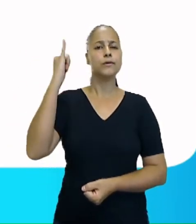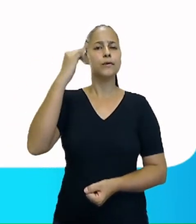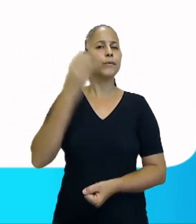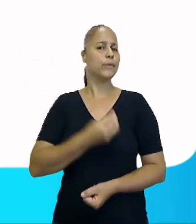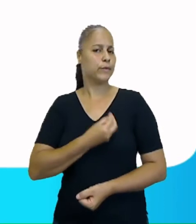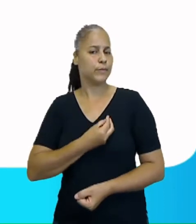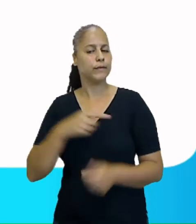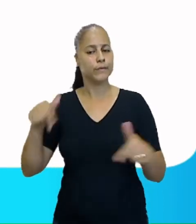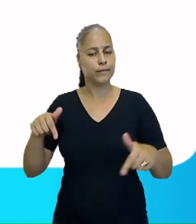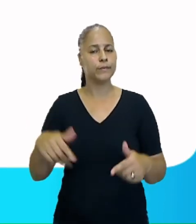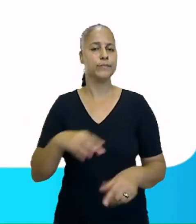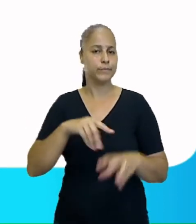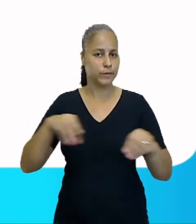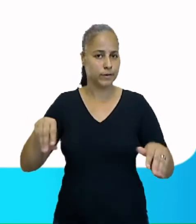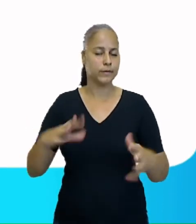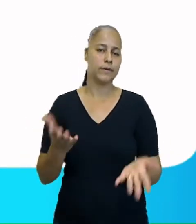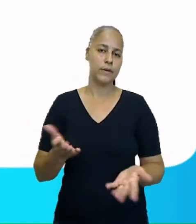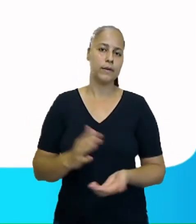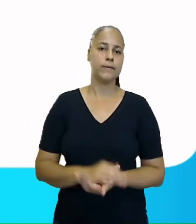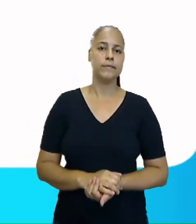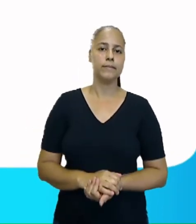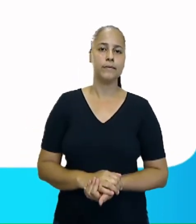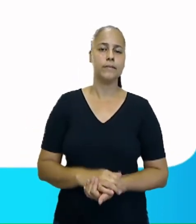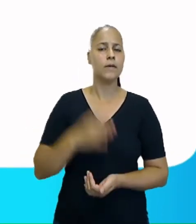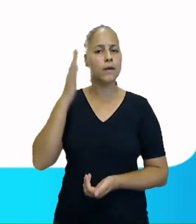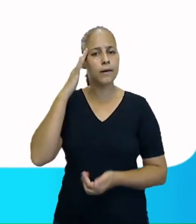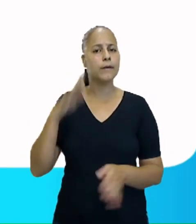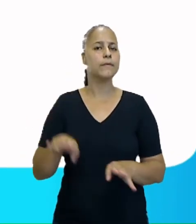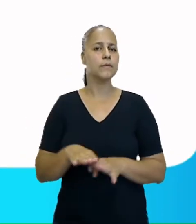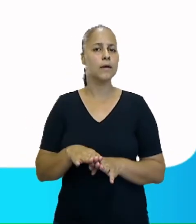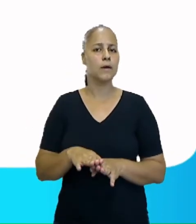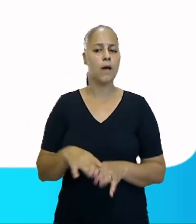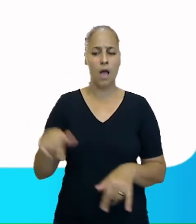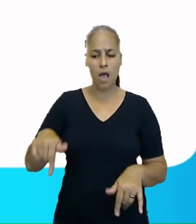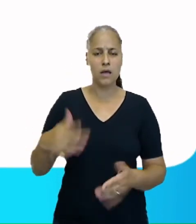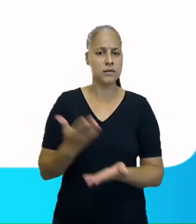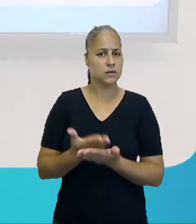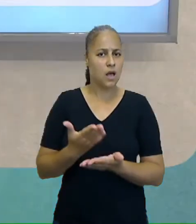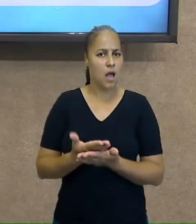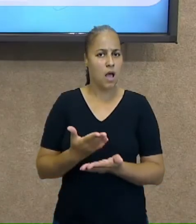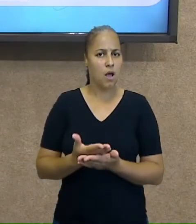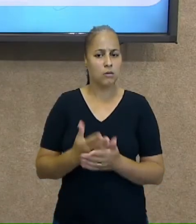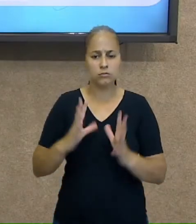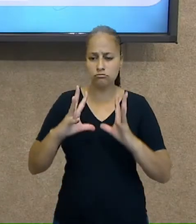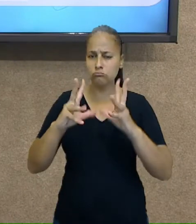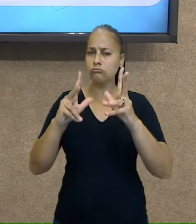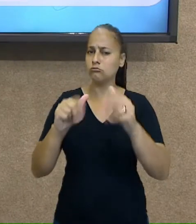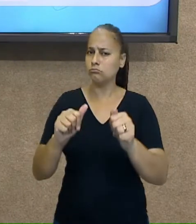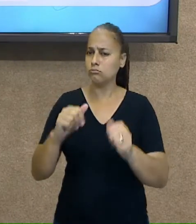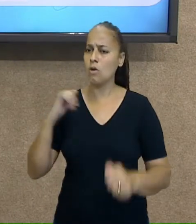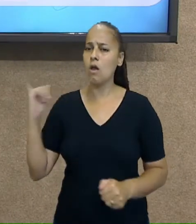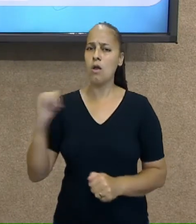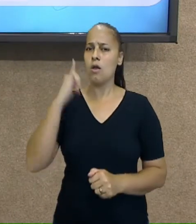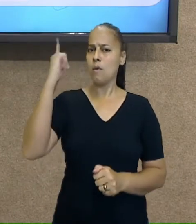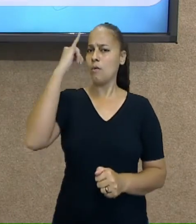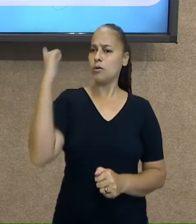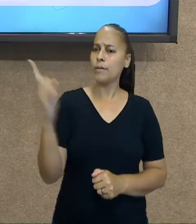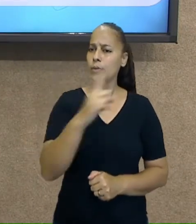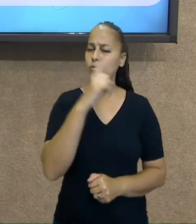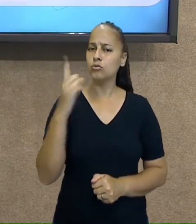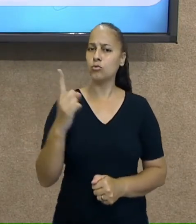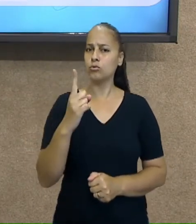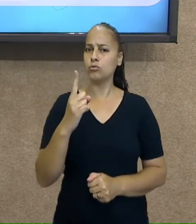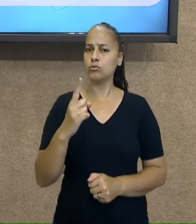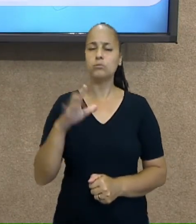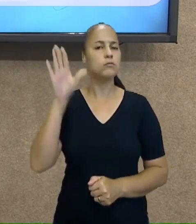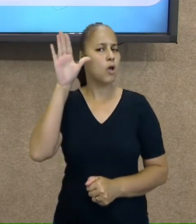para a vida e para equilíbrio no nosso planeta. Então, essa aula foi uma aula super importante para nós. É uma